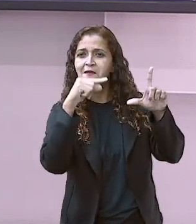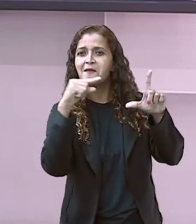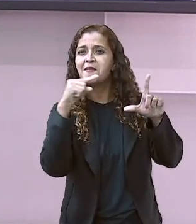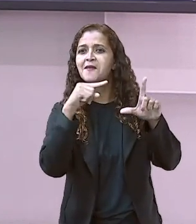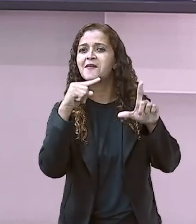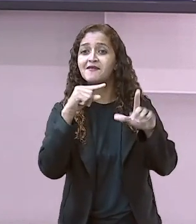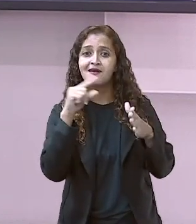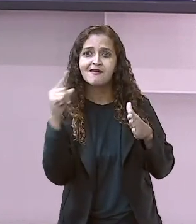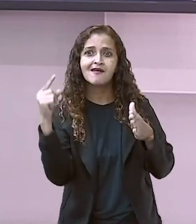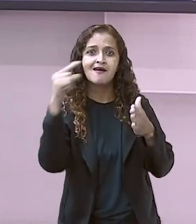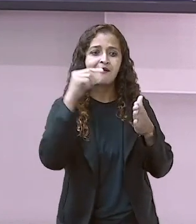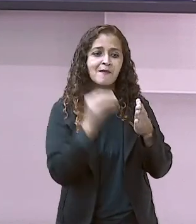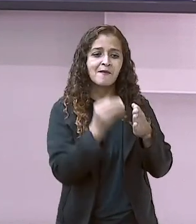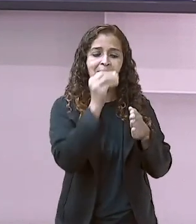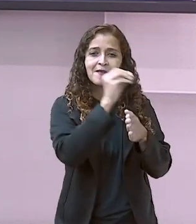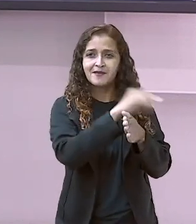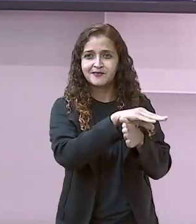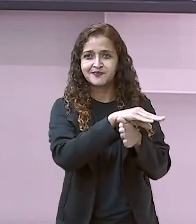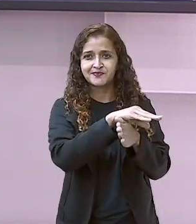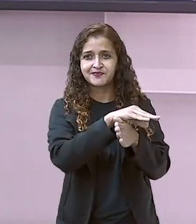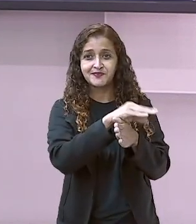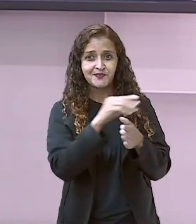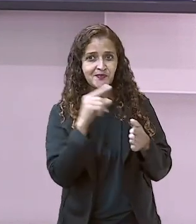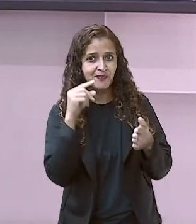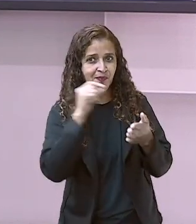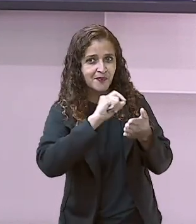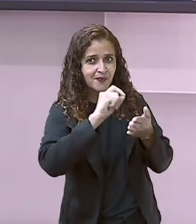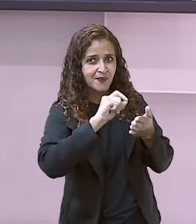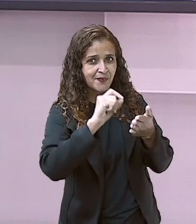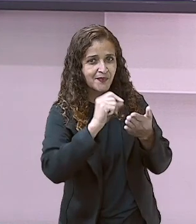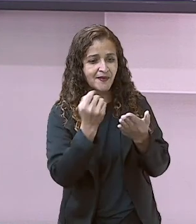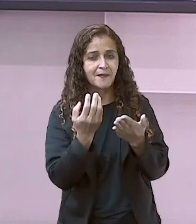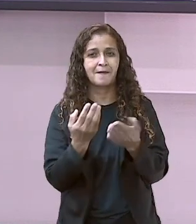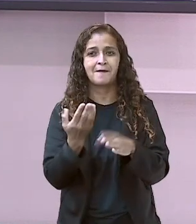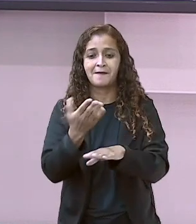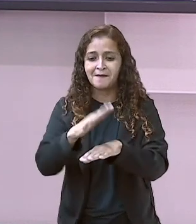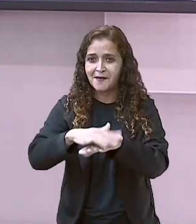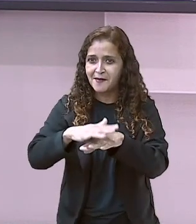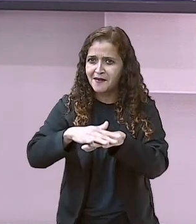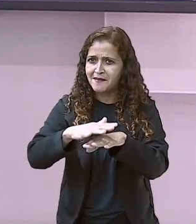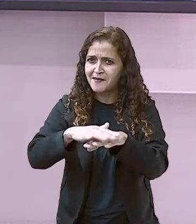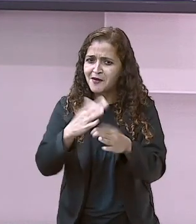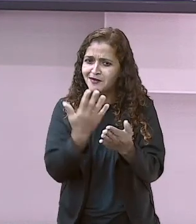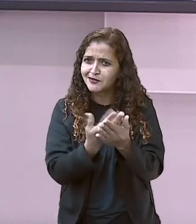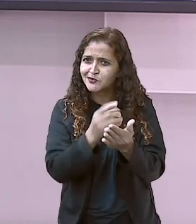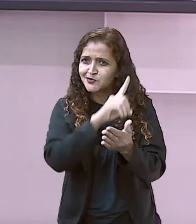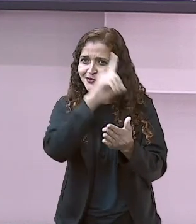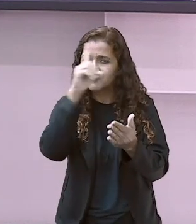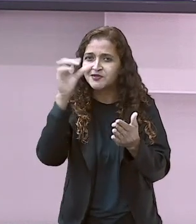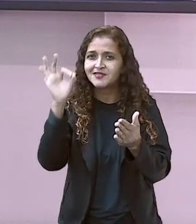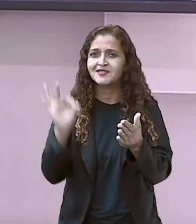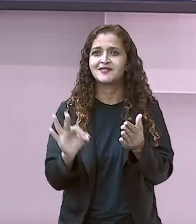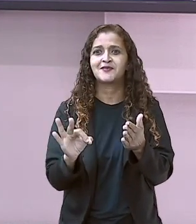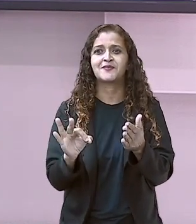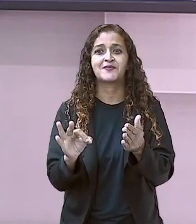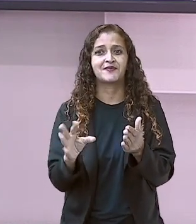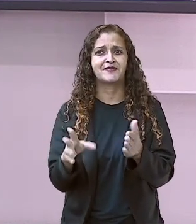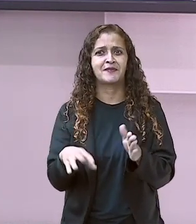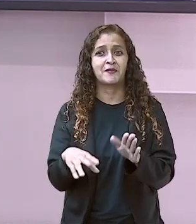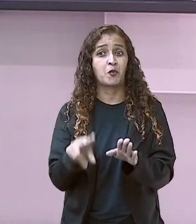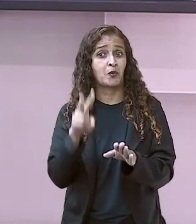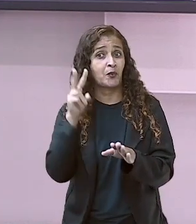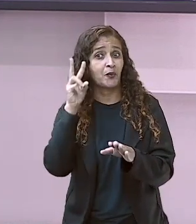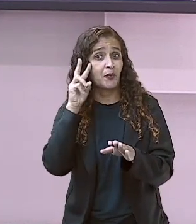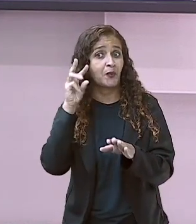e marca lá. Nós teremos aula de matemática na segunda, dia primeiro, na terça, um exemplo. Então